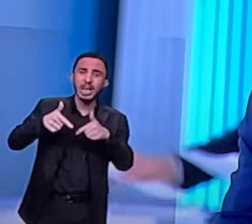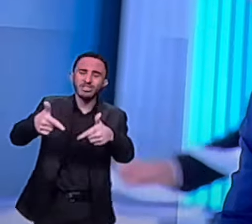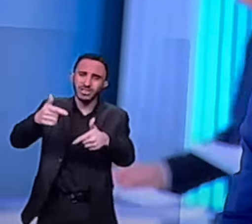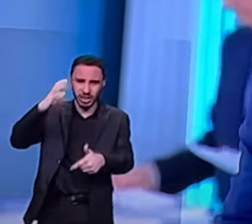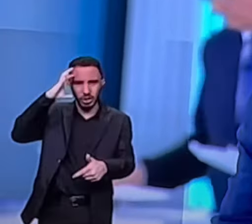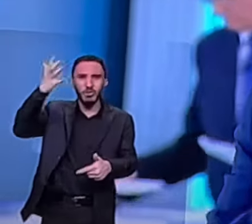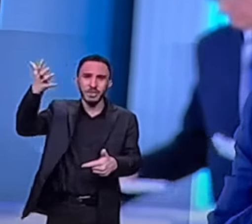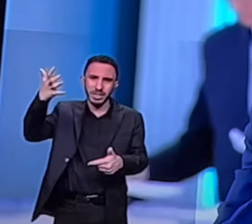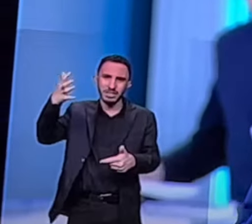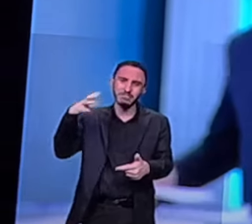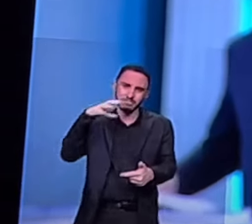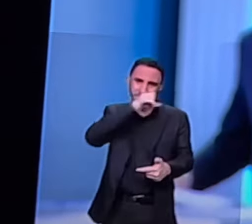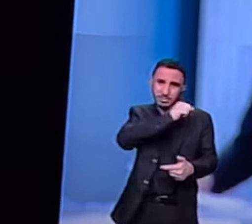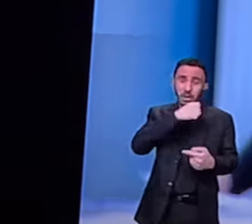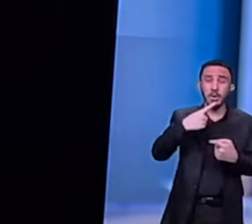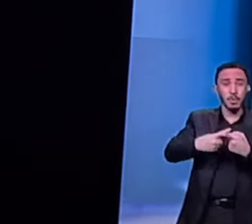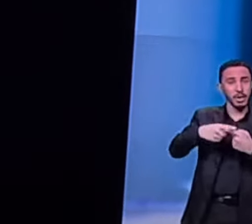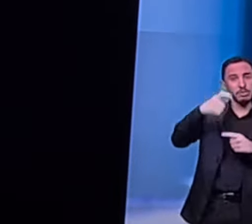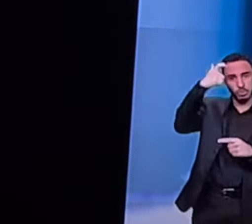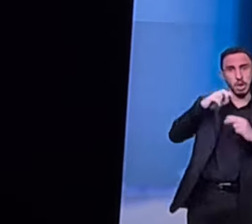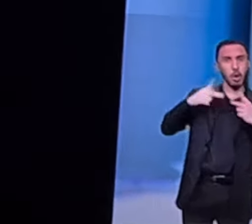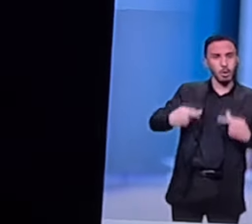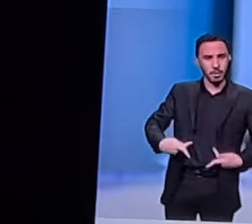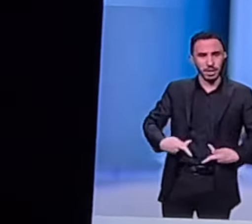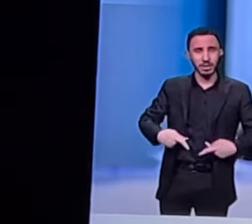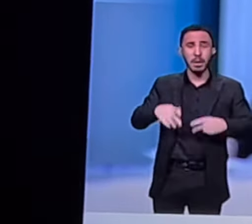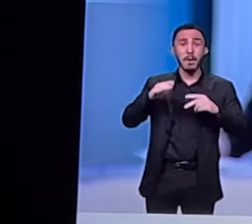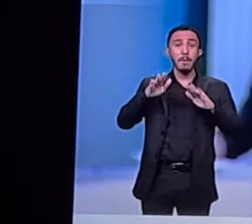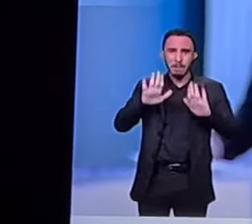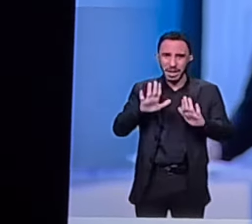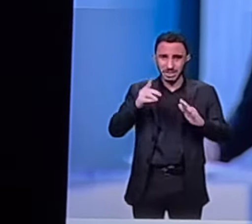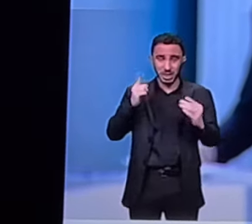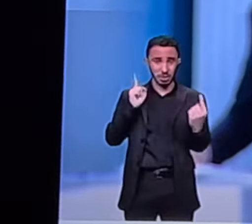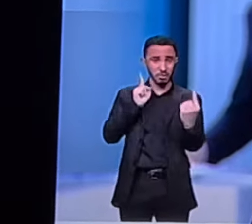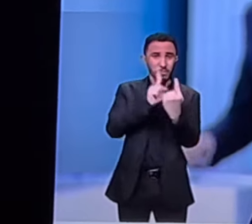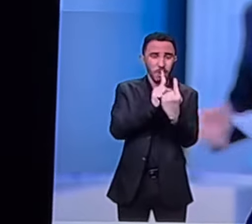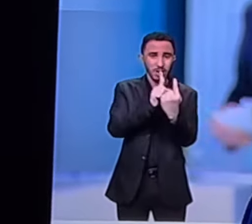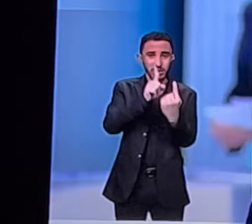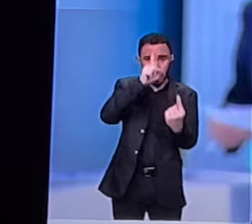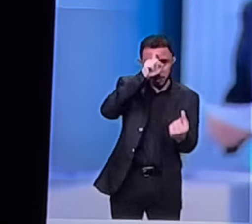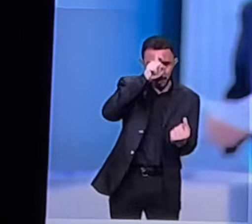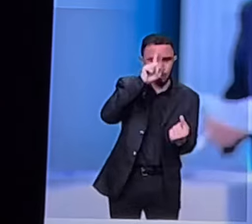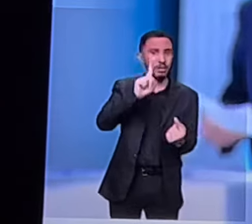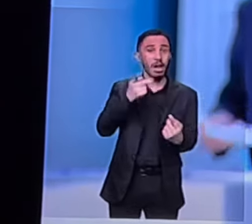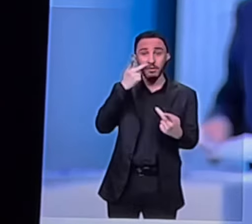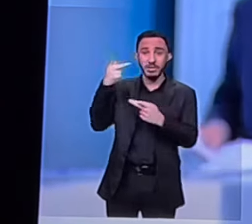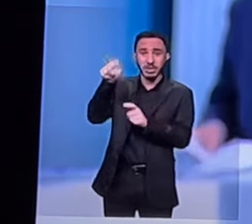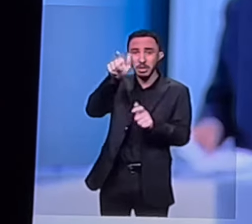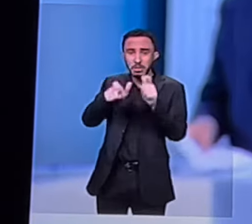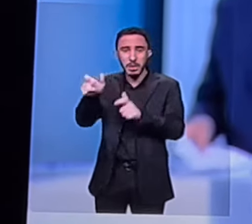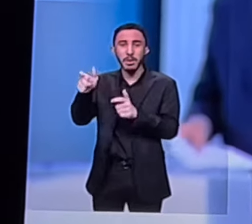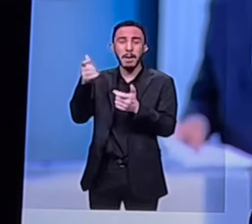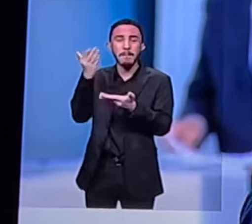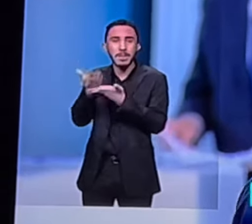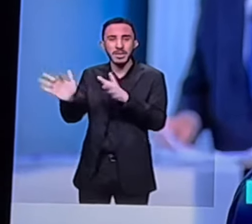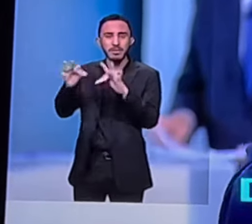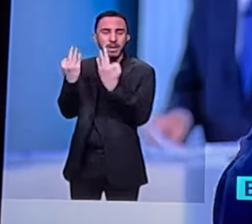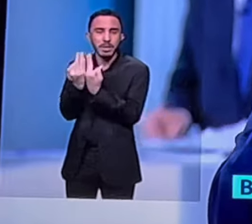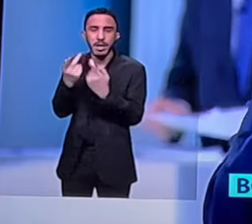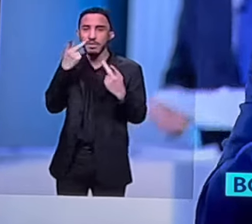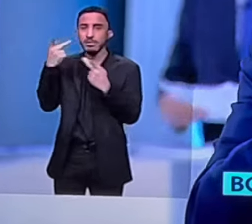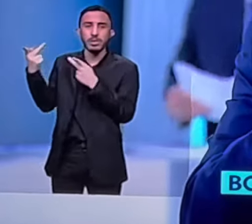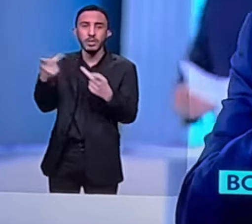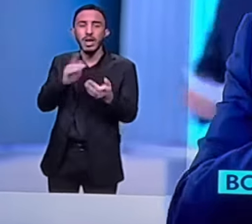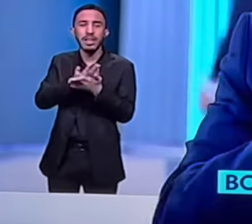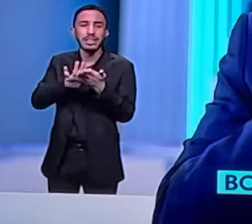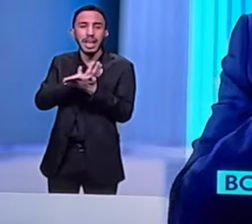E ele, humano como é que é, não foi no hospital, não foi visitar uma pessoa que perdeu um parente e não teve